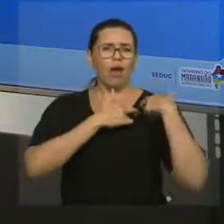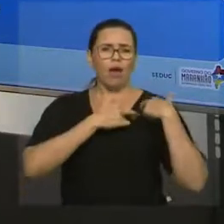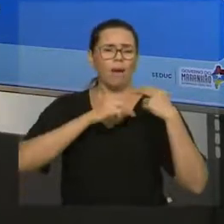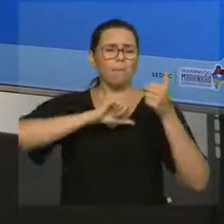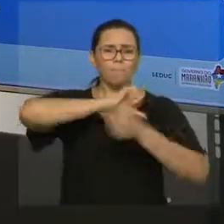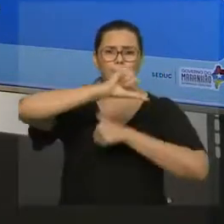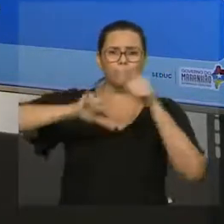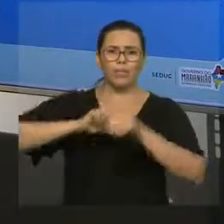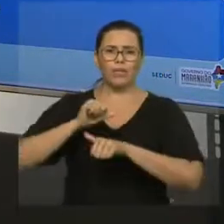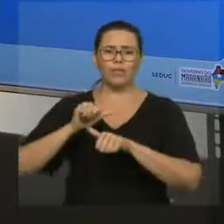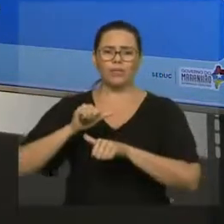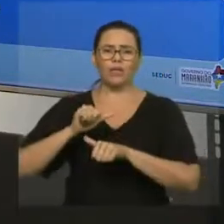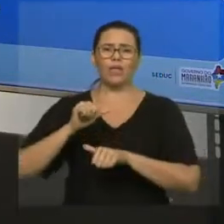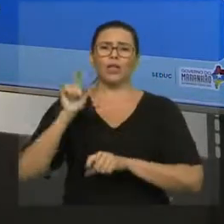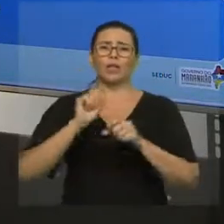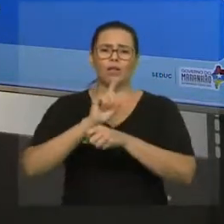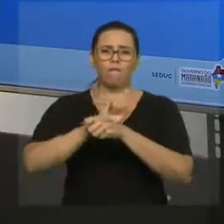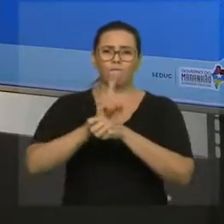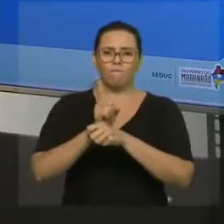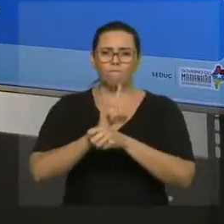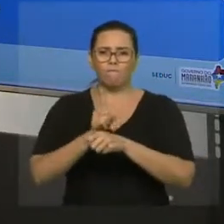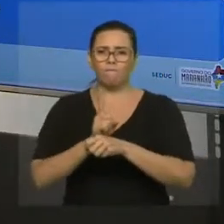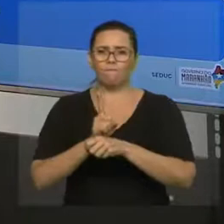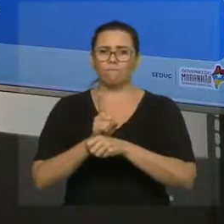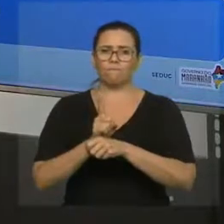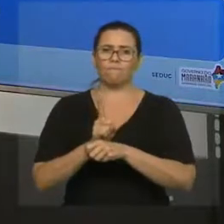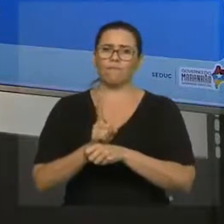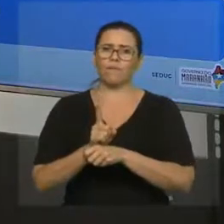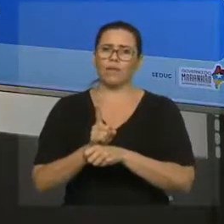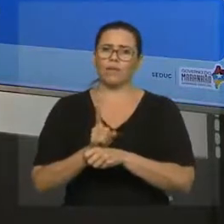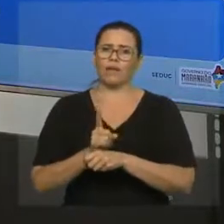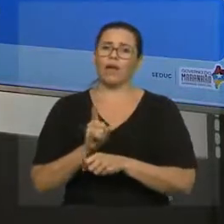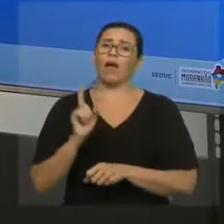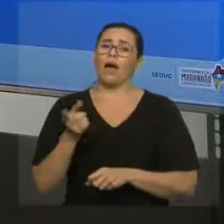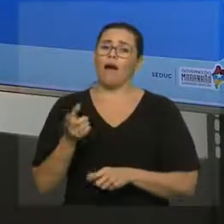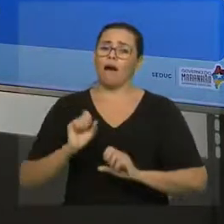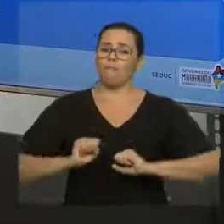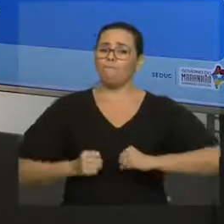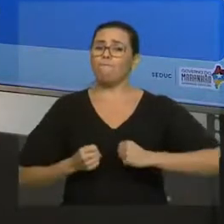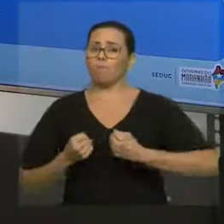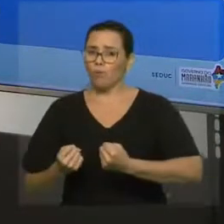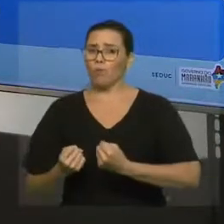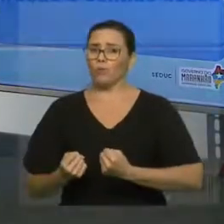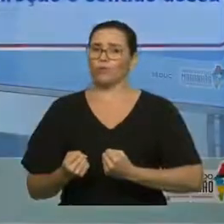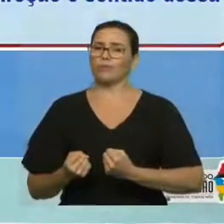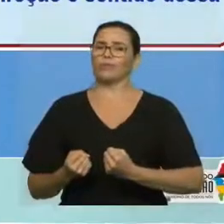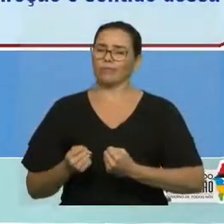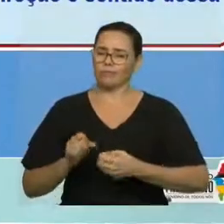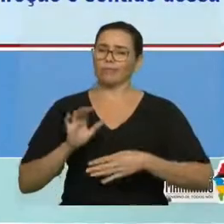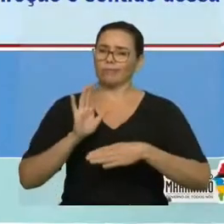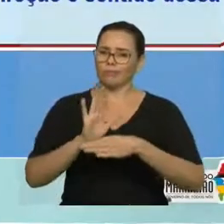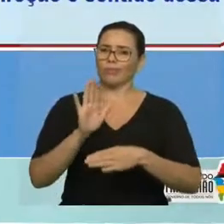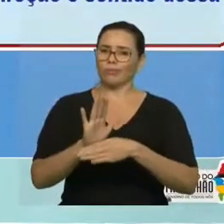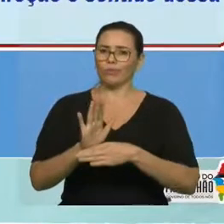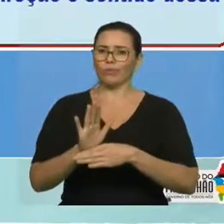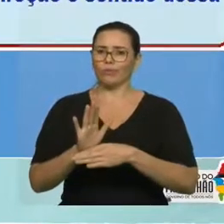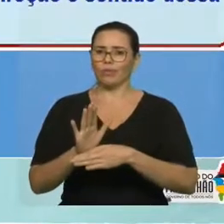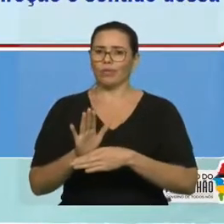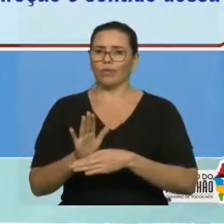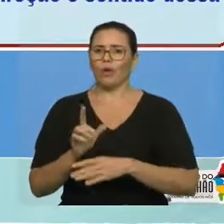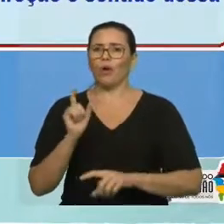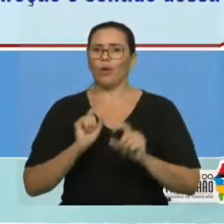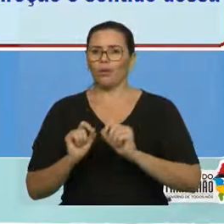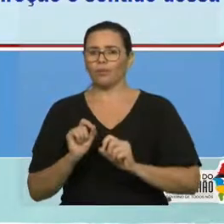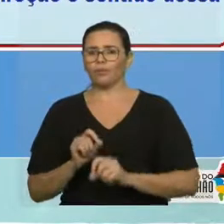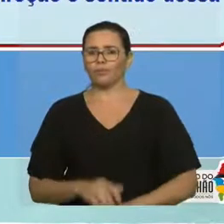sofra alguma mudança, alguma alteração, é a grandeza chamada força. E aqui a lei de Newton fala isso. A força resultante que age sobre uma partícula, faz